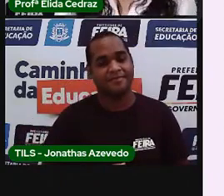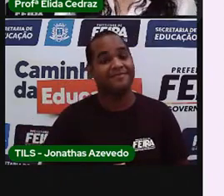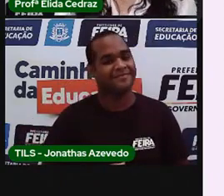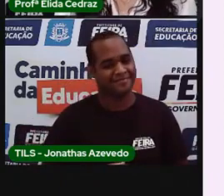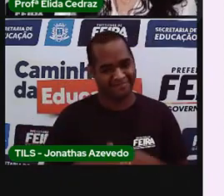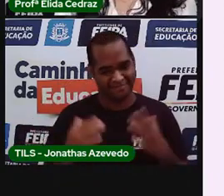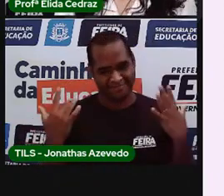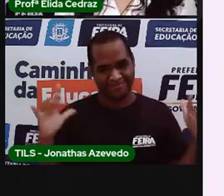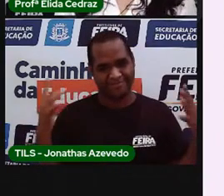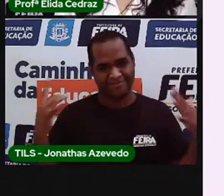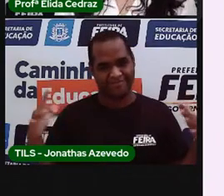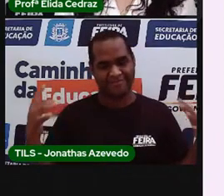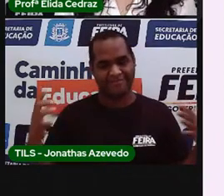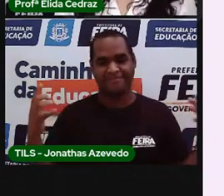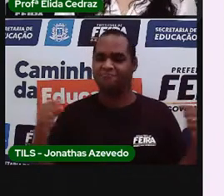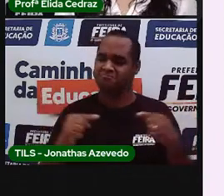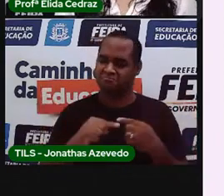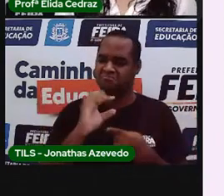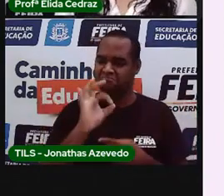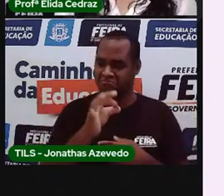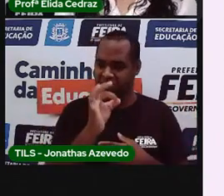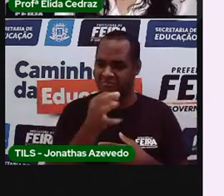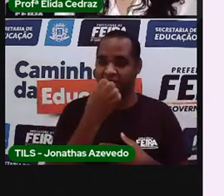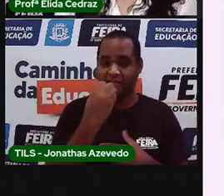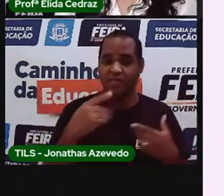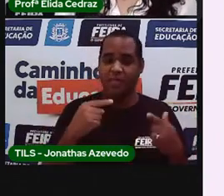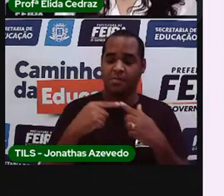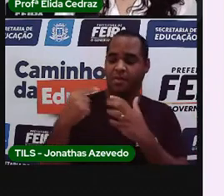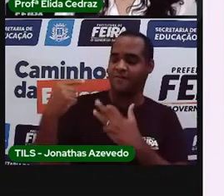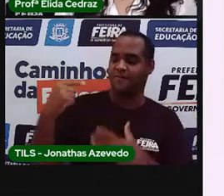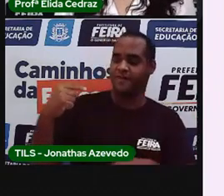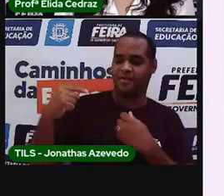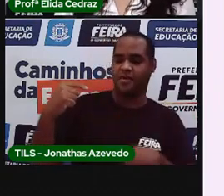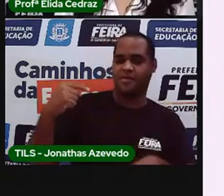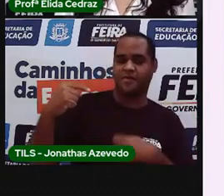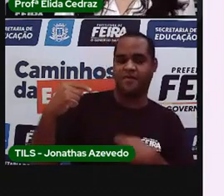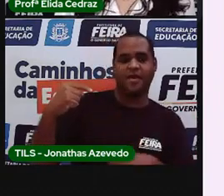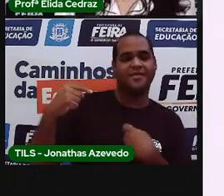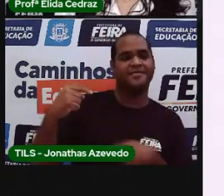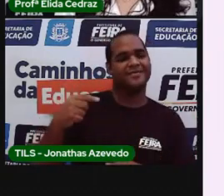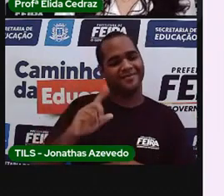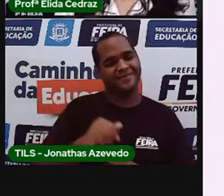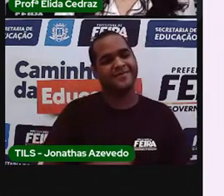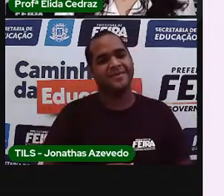Muito bem. Isso mesmo. Ele foi num violão.